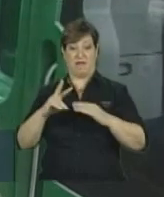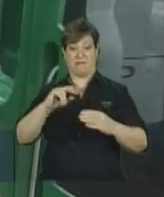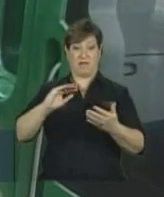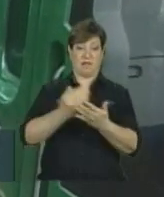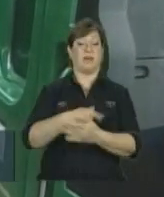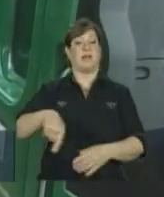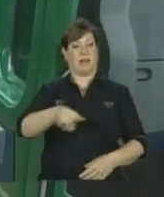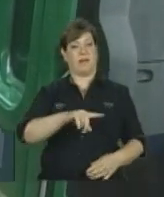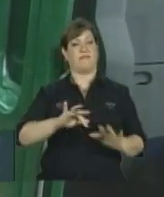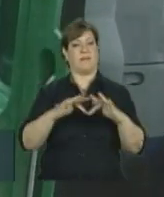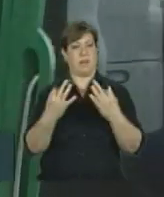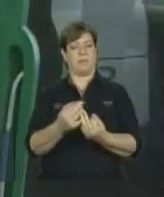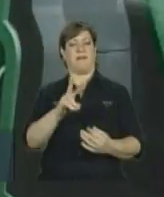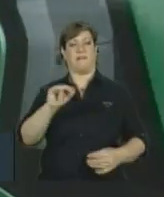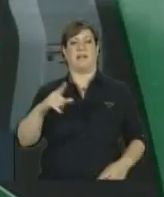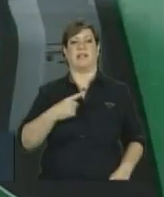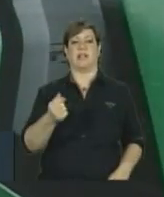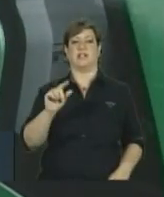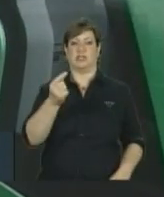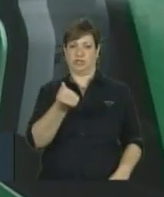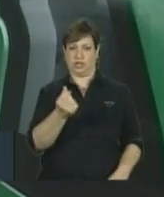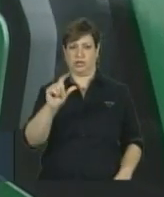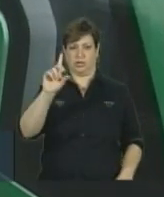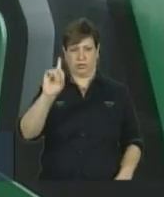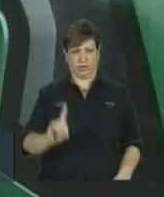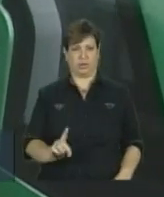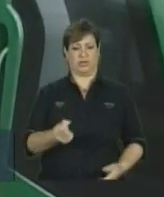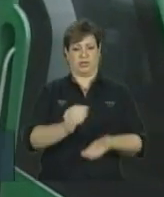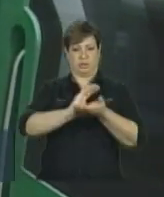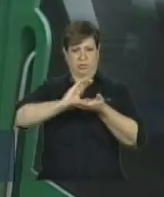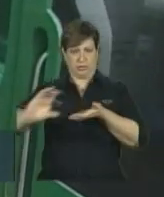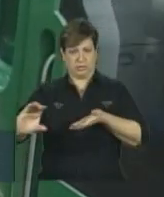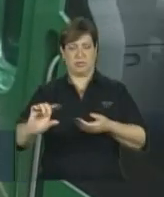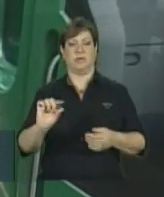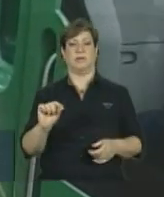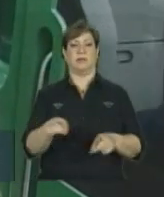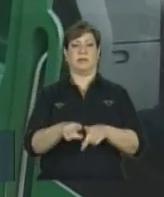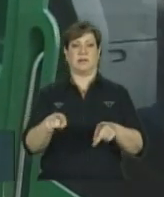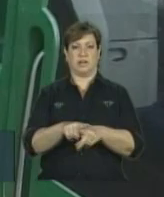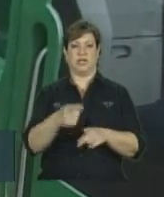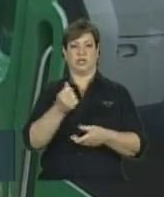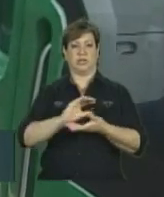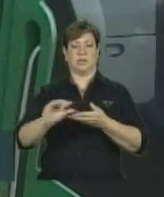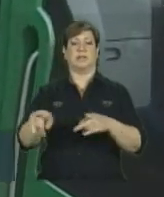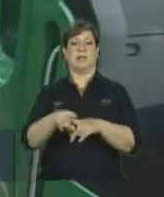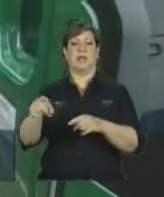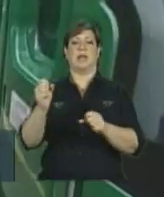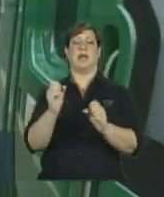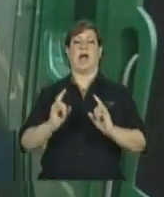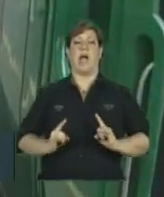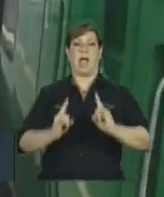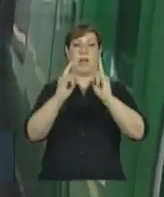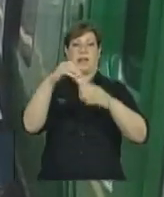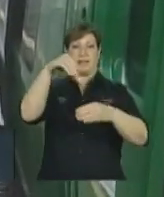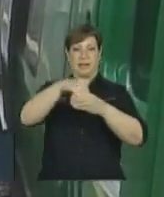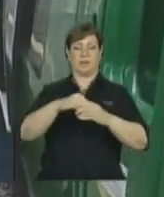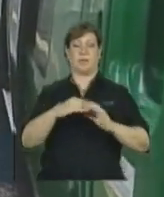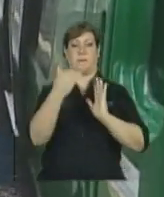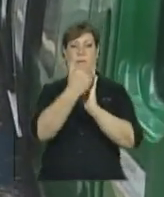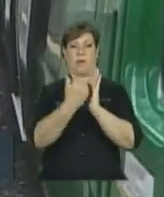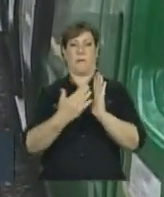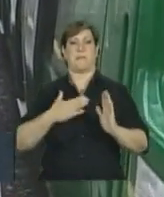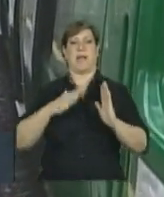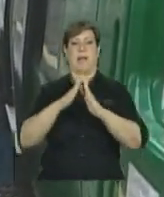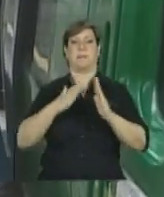vão ter direito a uma indenização em dinheiro e também a apartamento dentro do programa Minha Casa Minha Vida, o programa